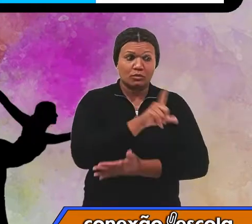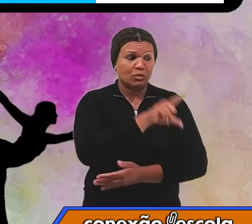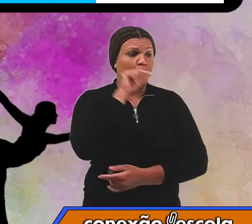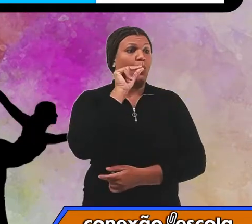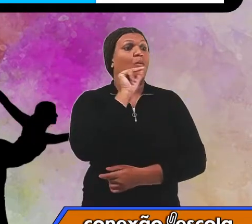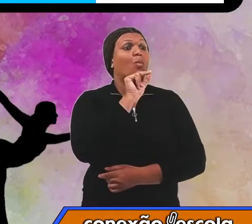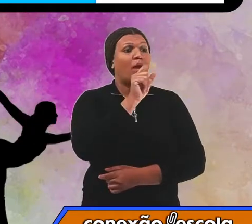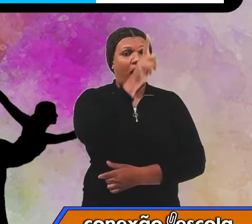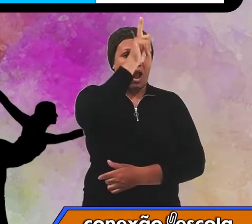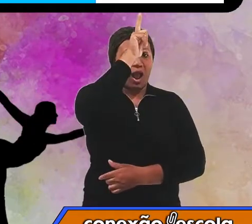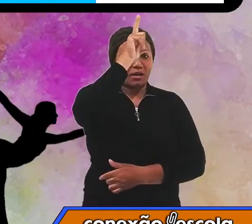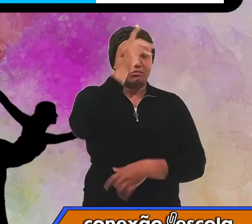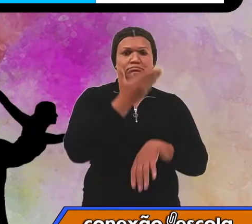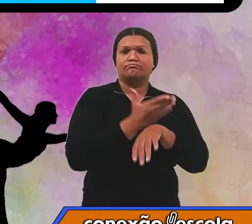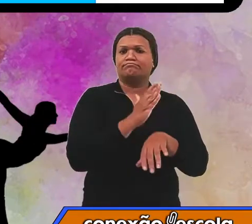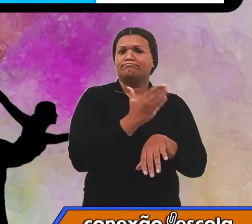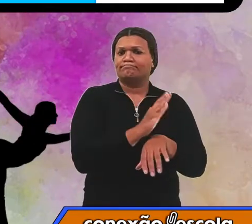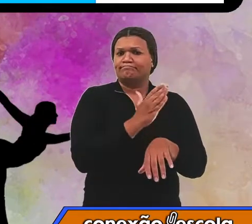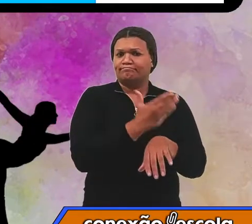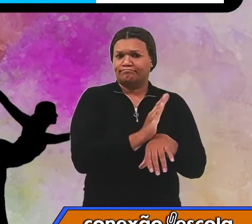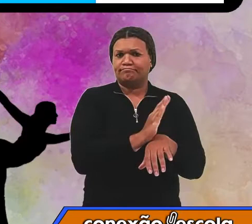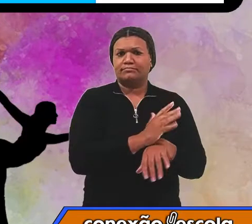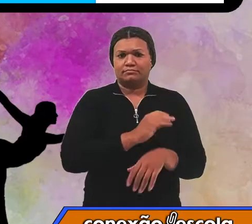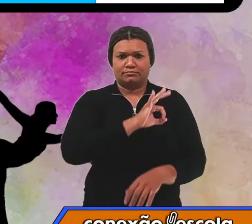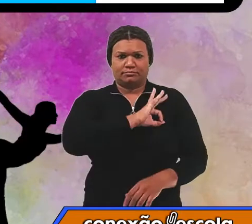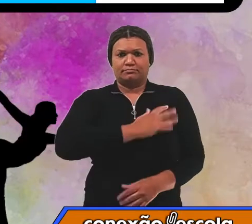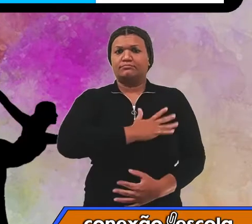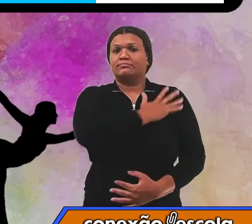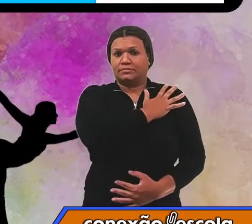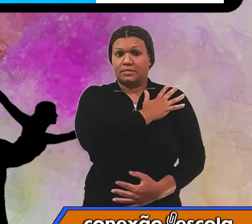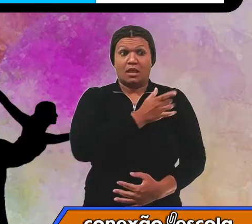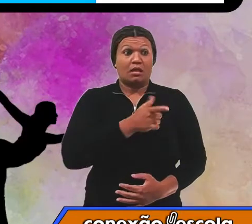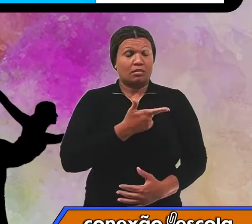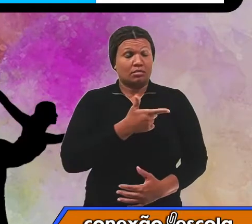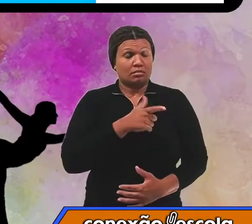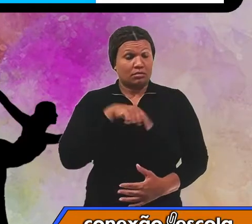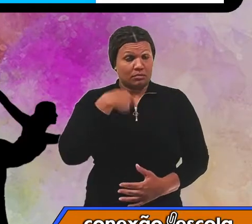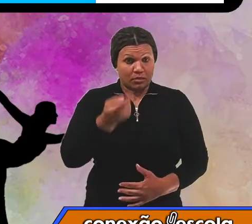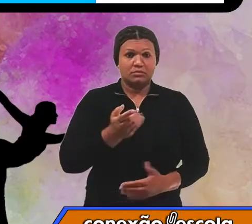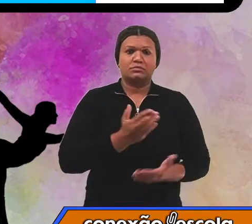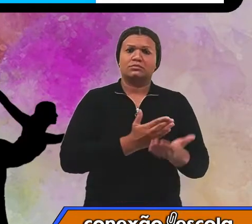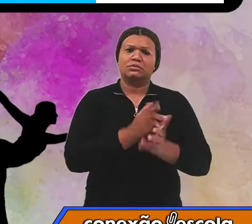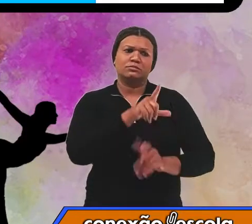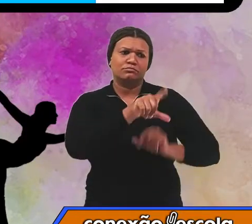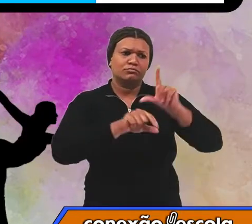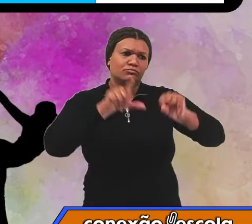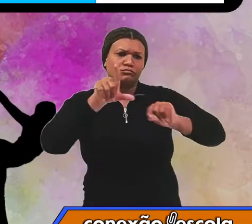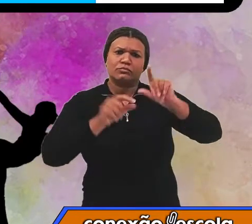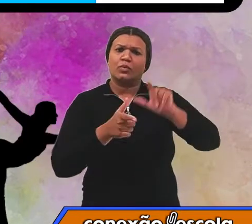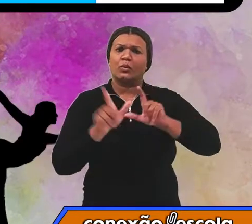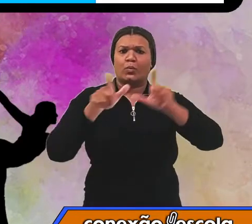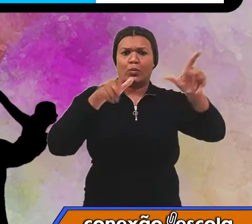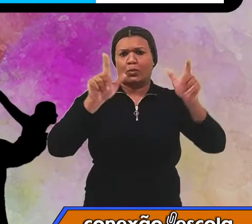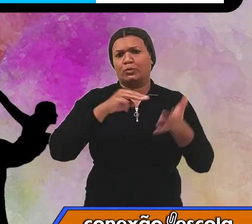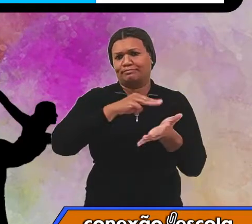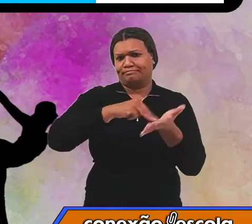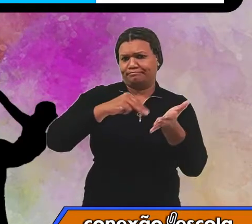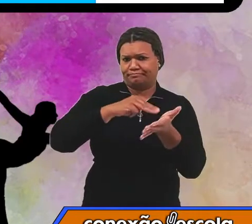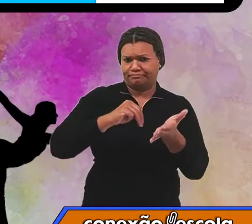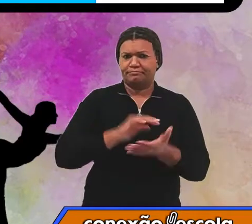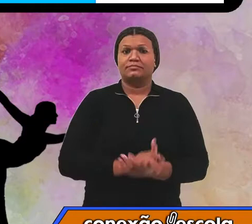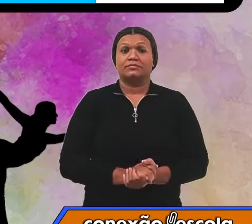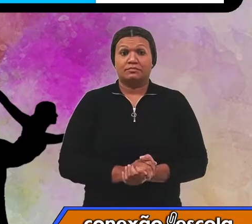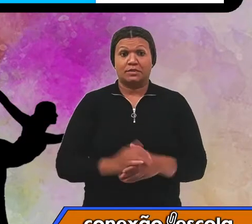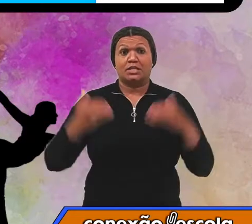treinamento militar. Depois, foram adotados outros métodos e a ginástica passou a ser praticada